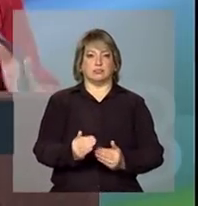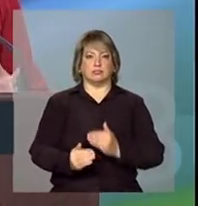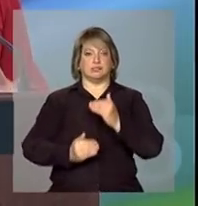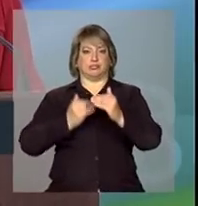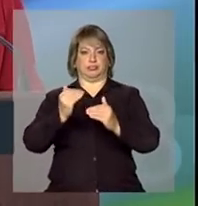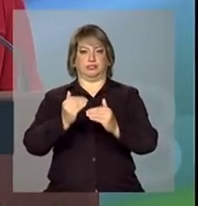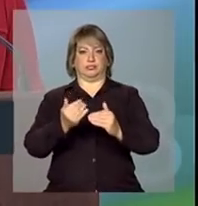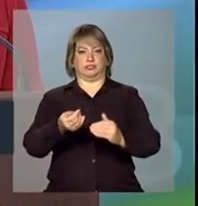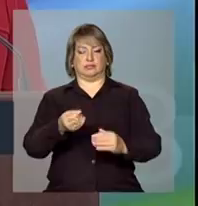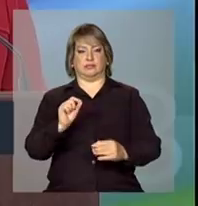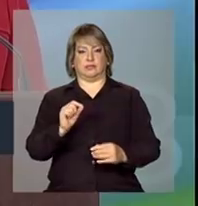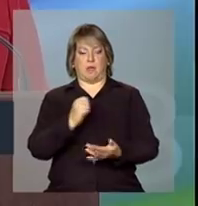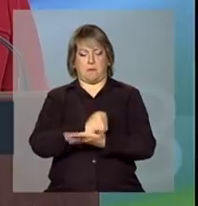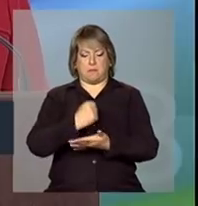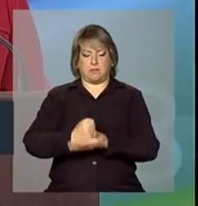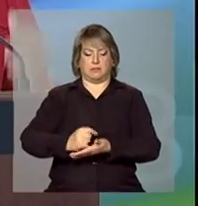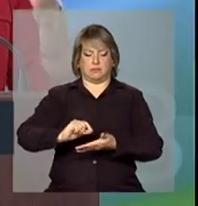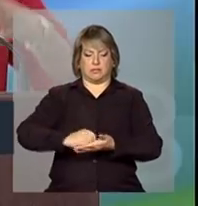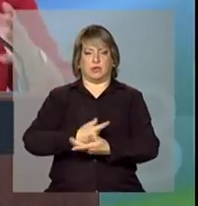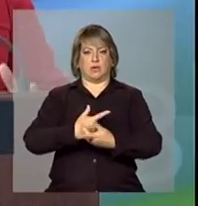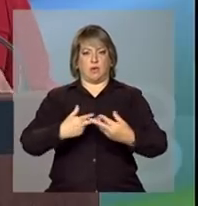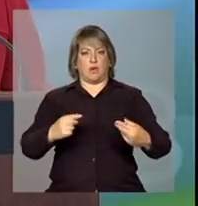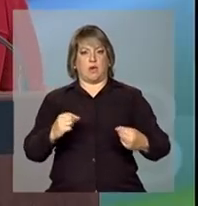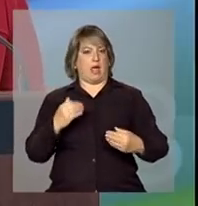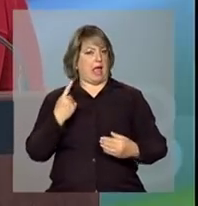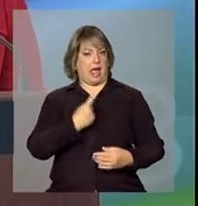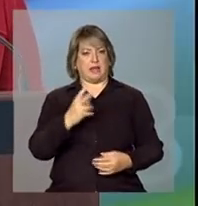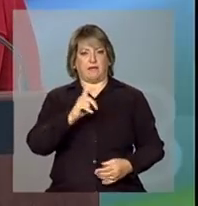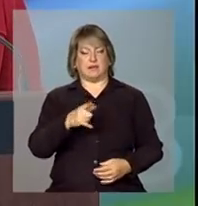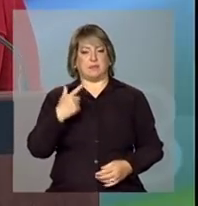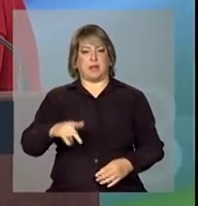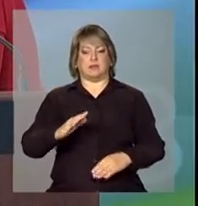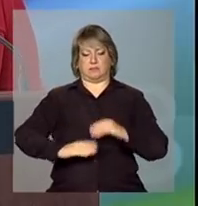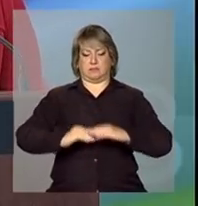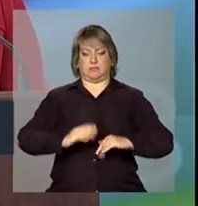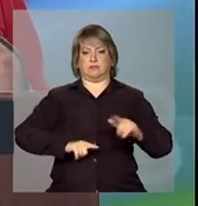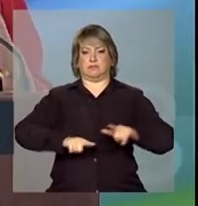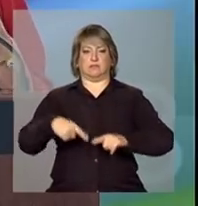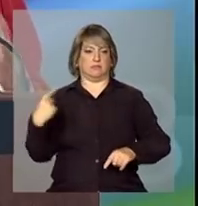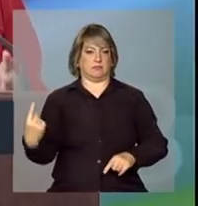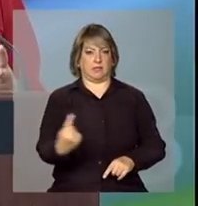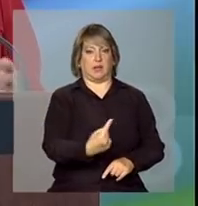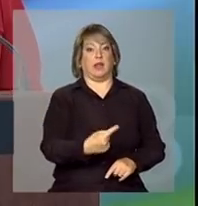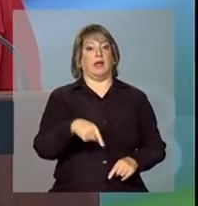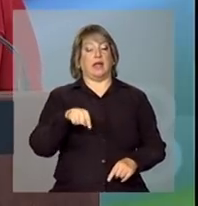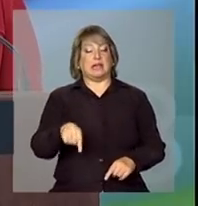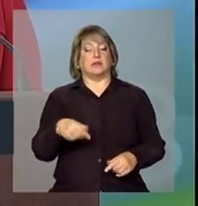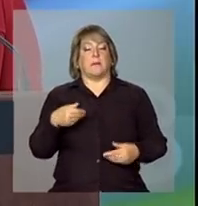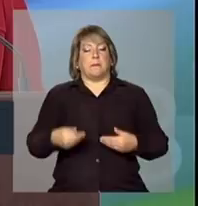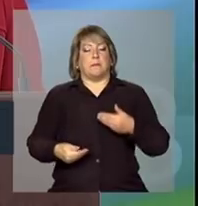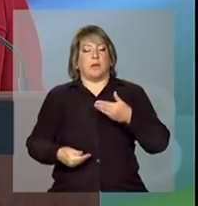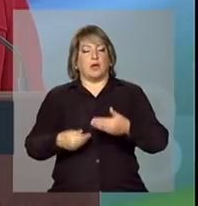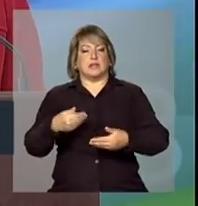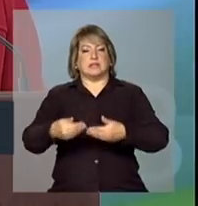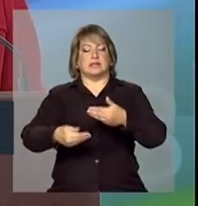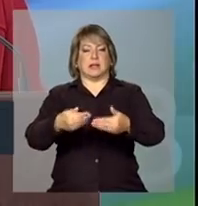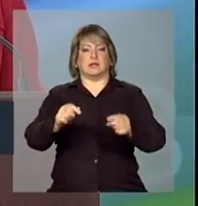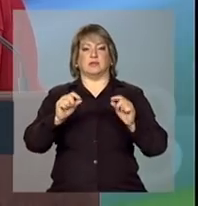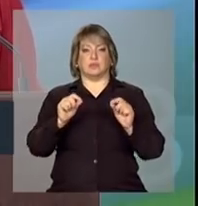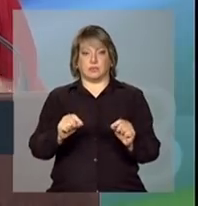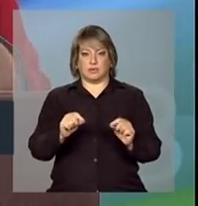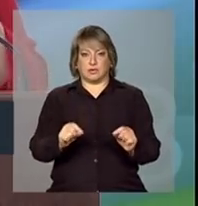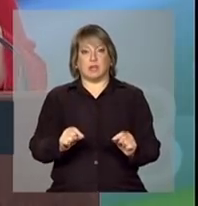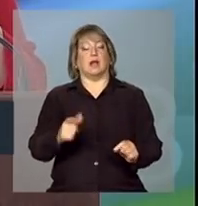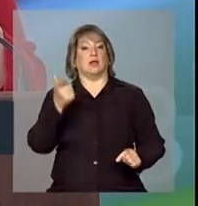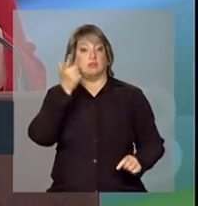formalizar cada vez mais a mão de obra era um processo que dava não